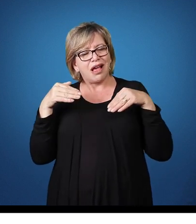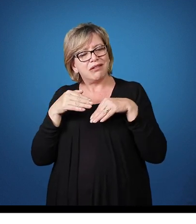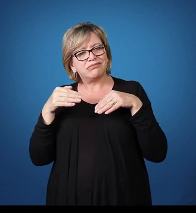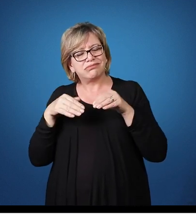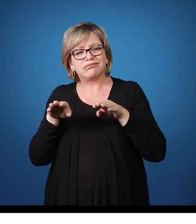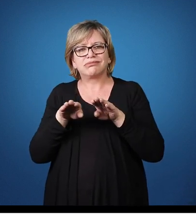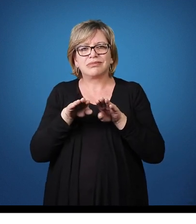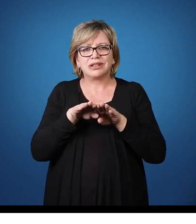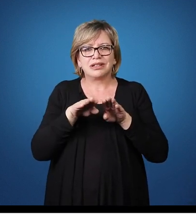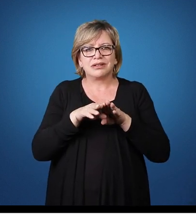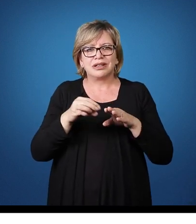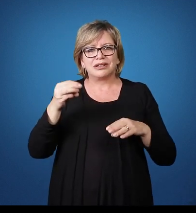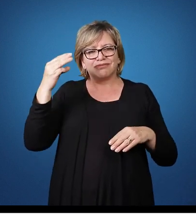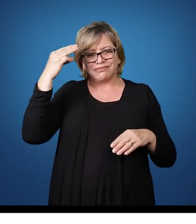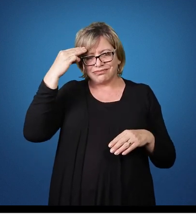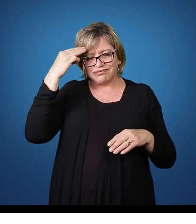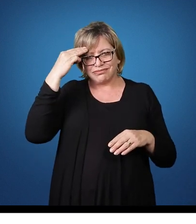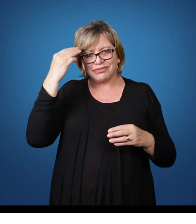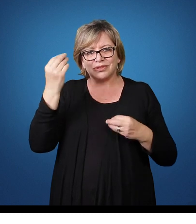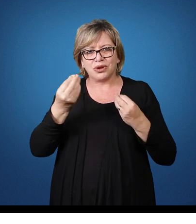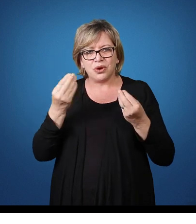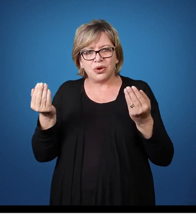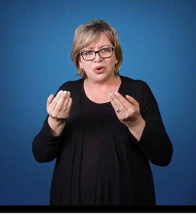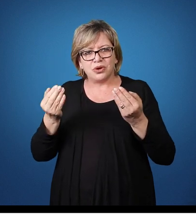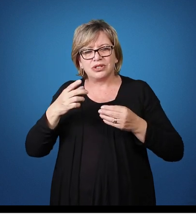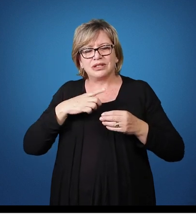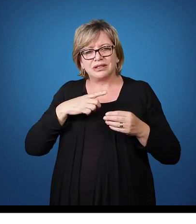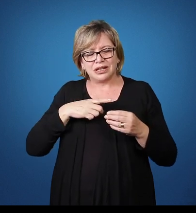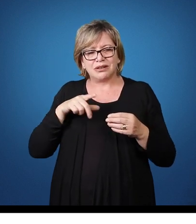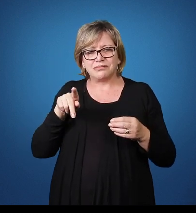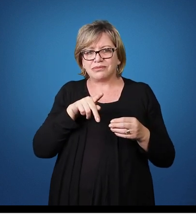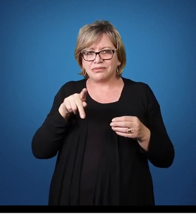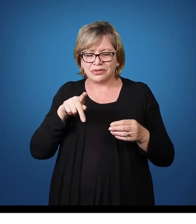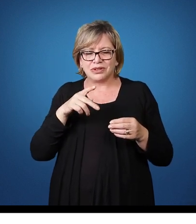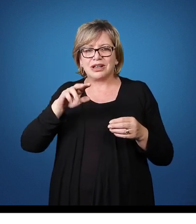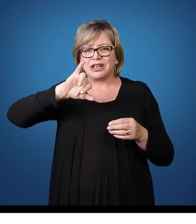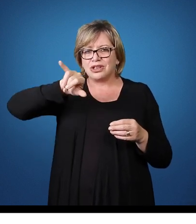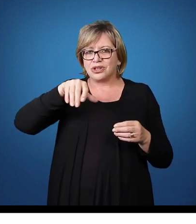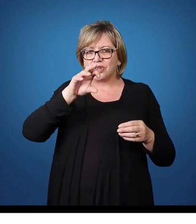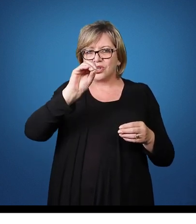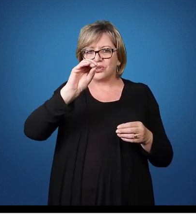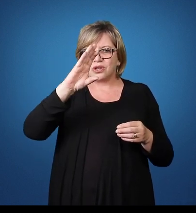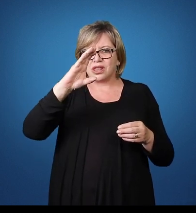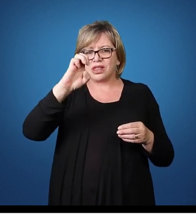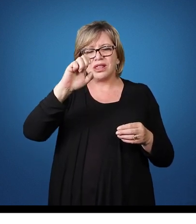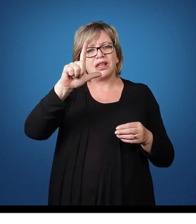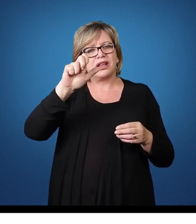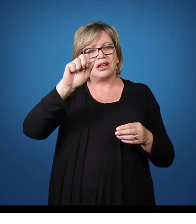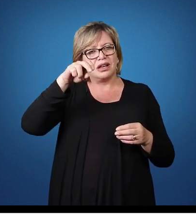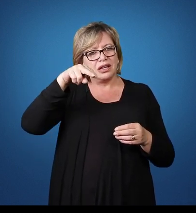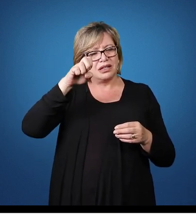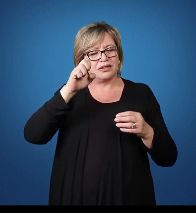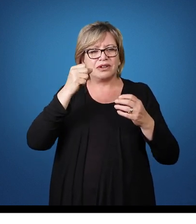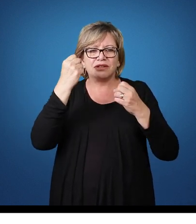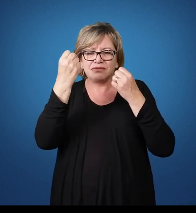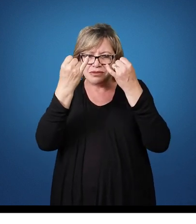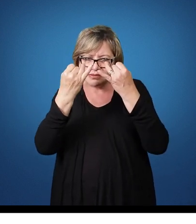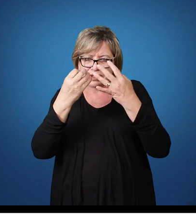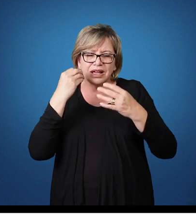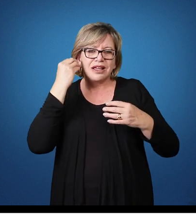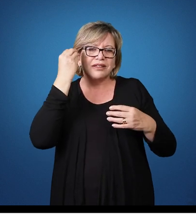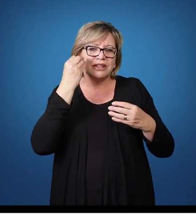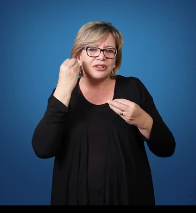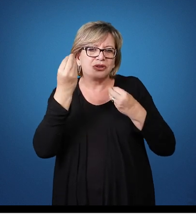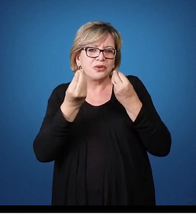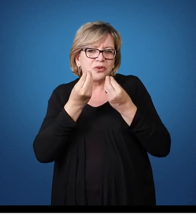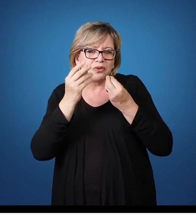Na aula de hoje nós contamos com a contribuição da professora Juscelene Ela vai nos relatar a partir das suas experiências